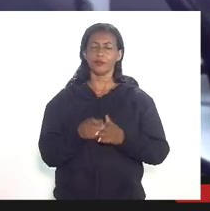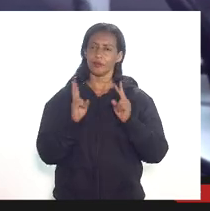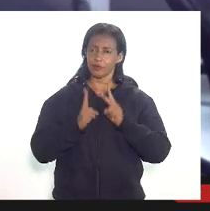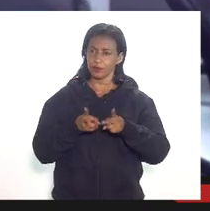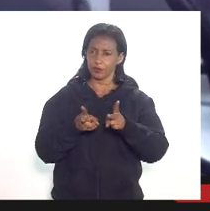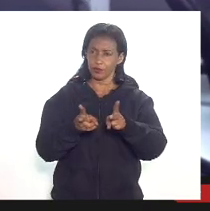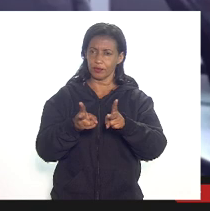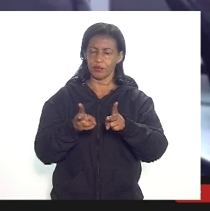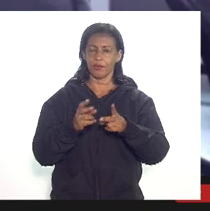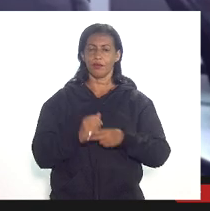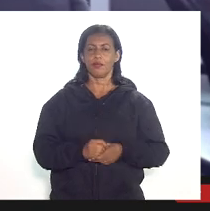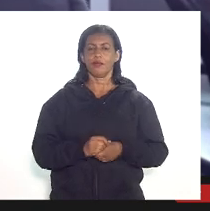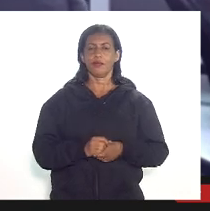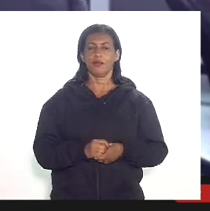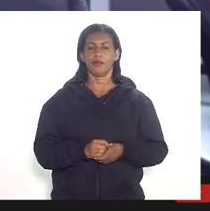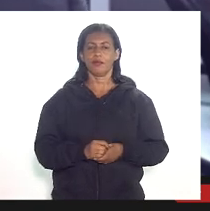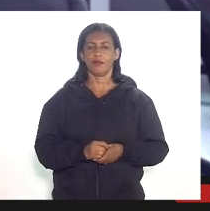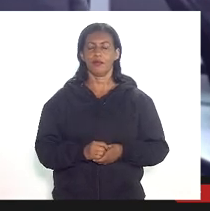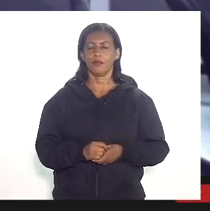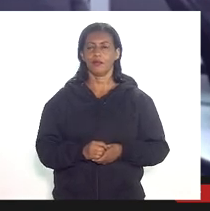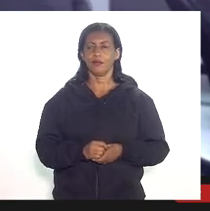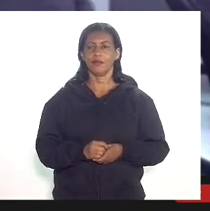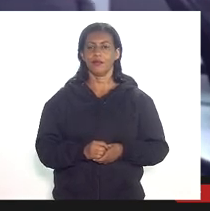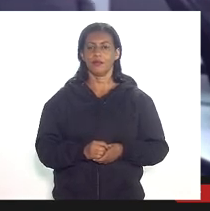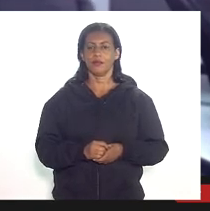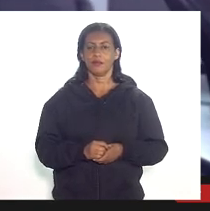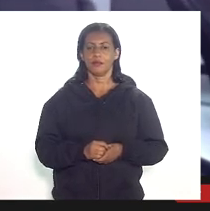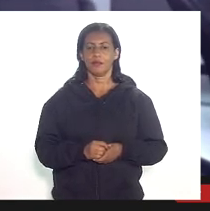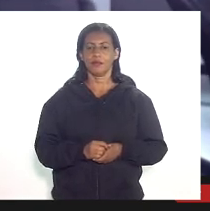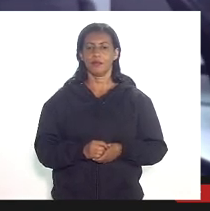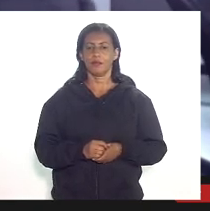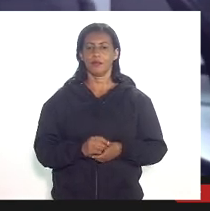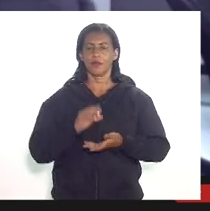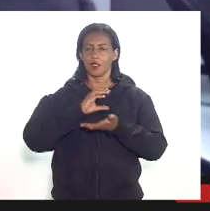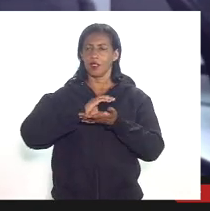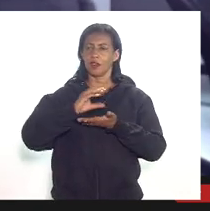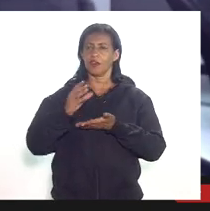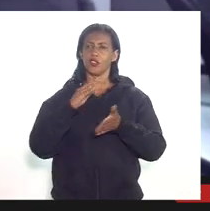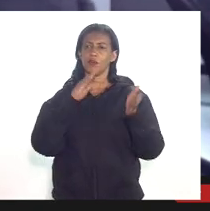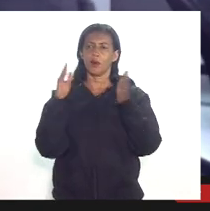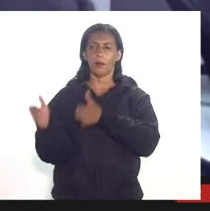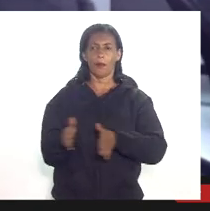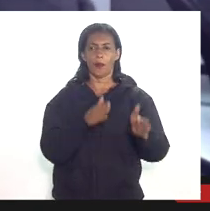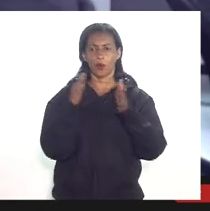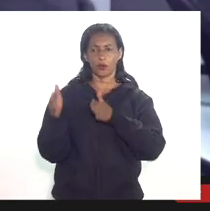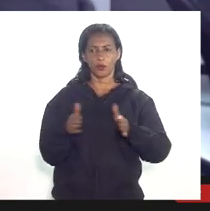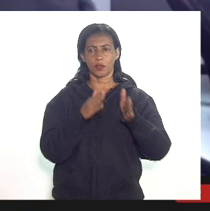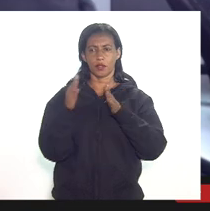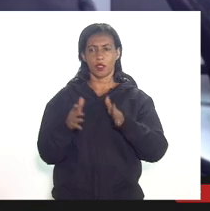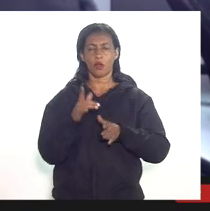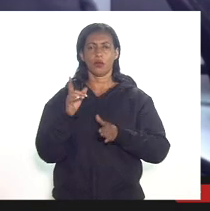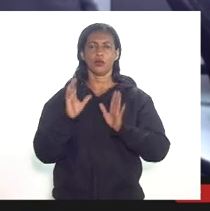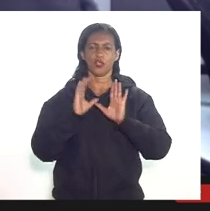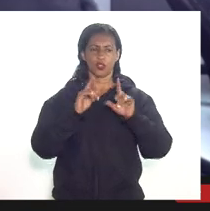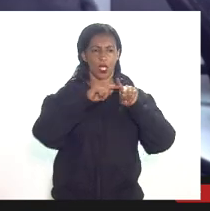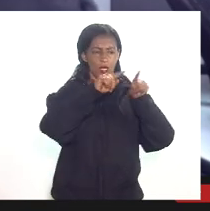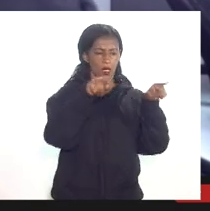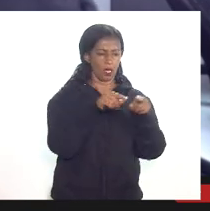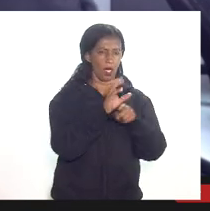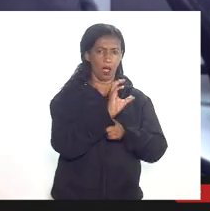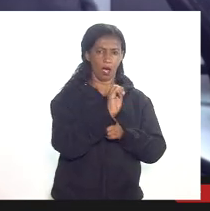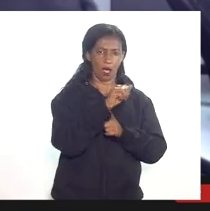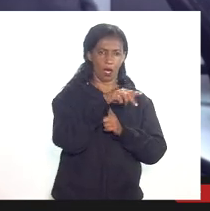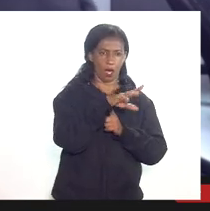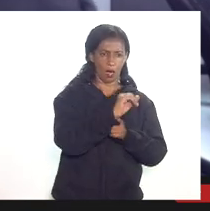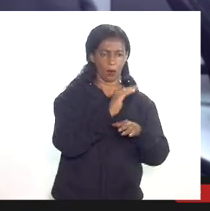continuando investimentos na fase de produção que aí engloba todos os investimentos ocorridos no campo tanto na